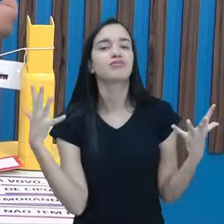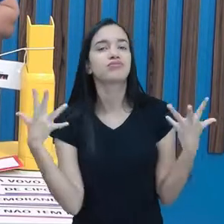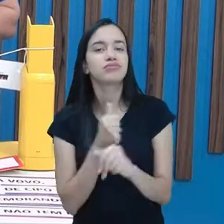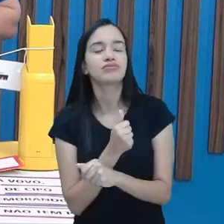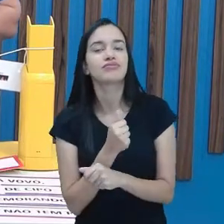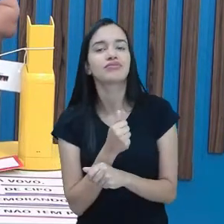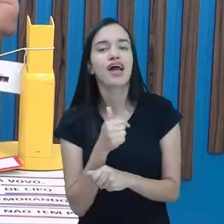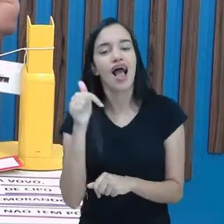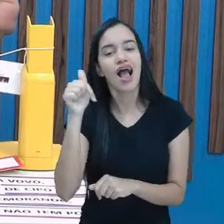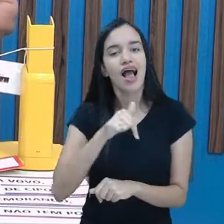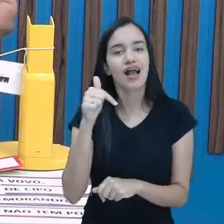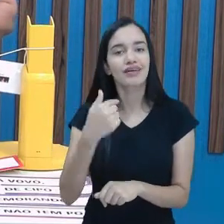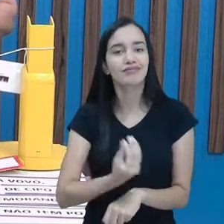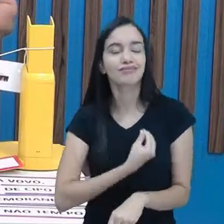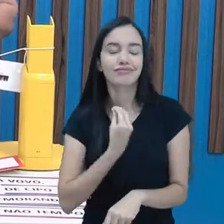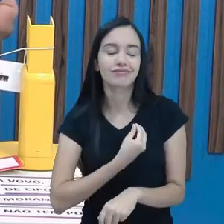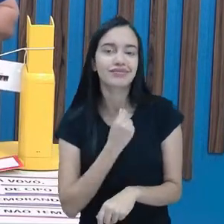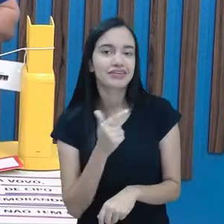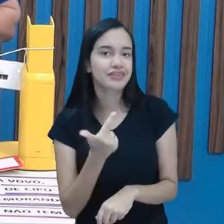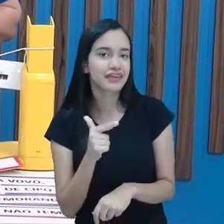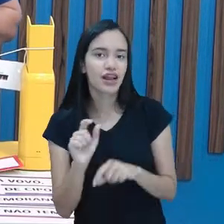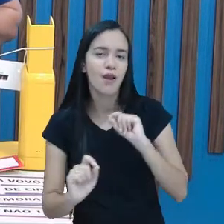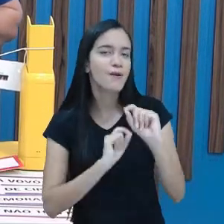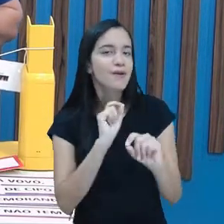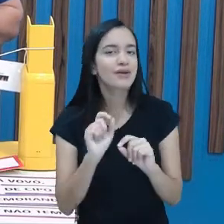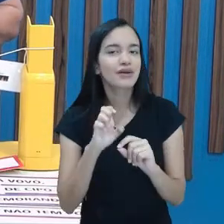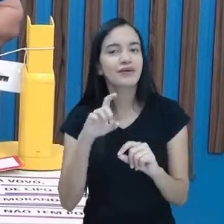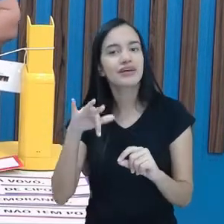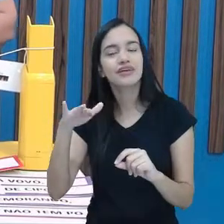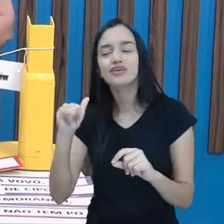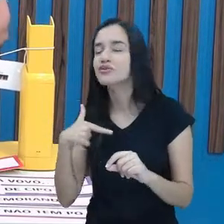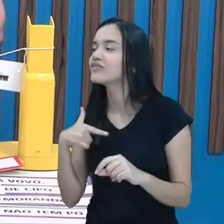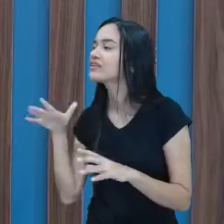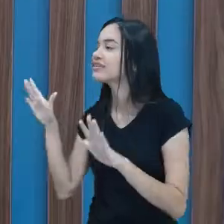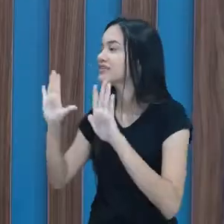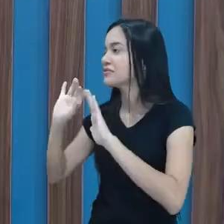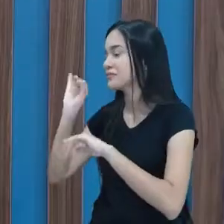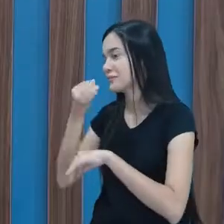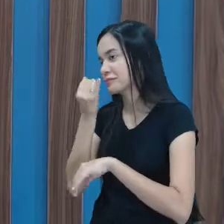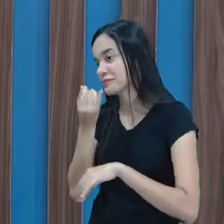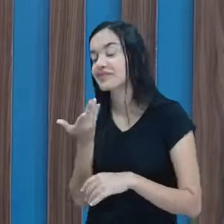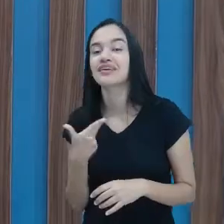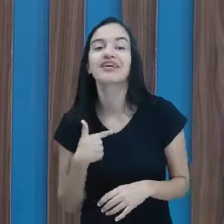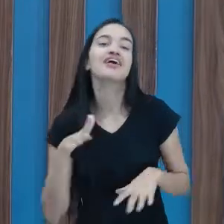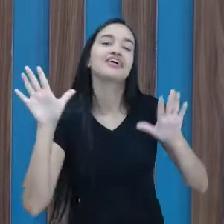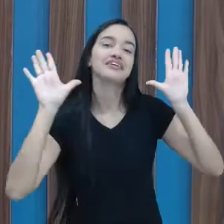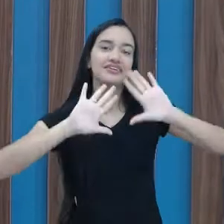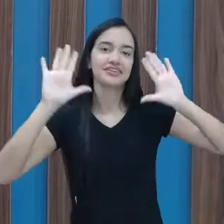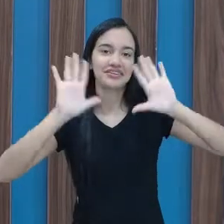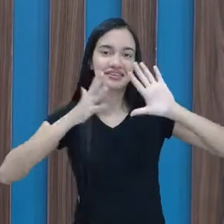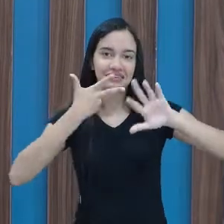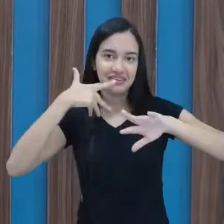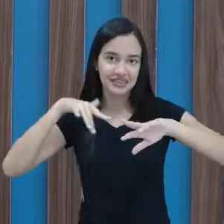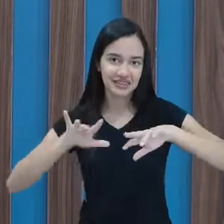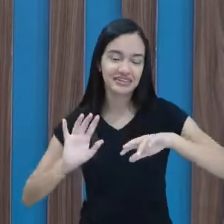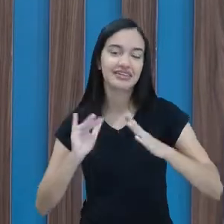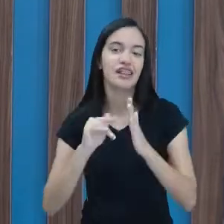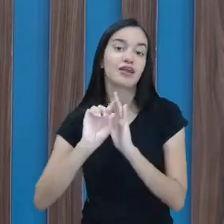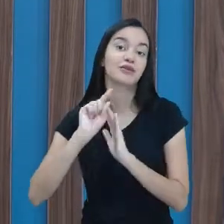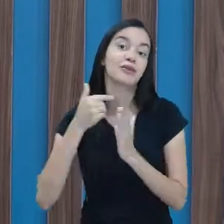a raça. Sem você, não existiria o Educa Recife. Vai se despedir, professora Josi? Vou sim. Tchau, crianças. Até a